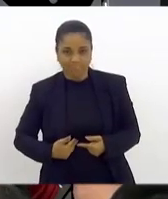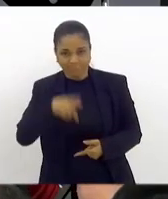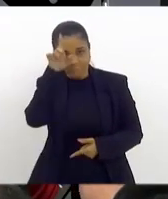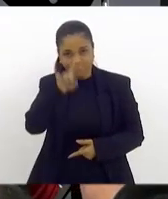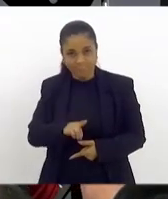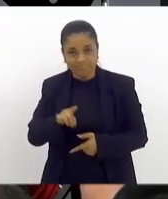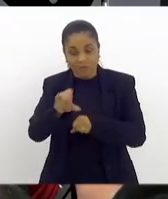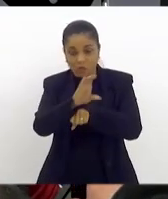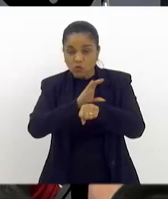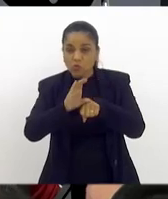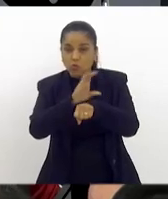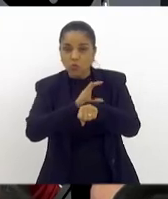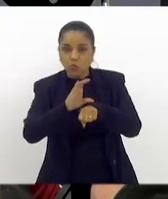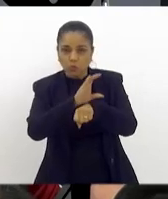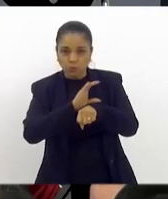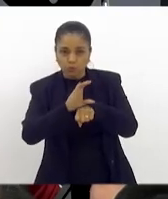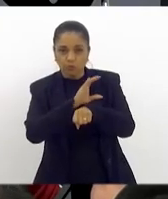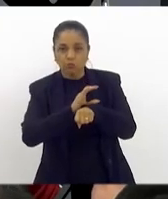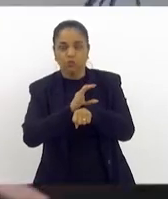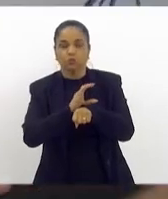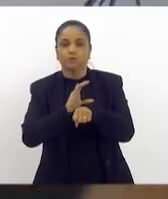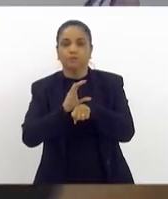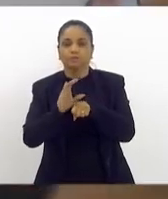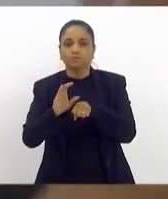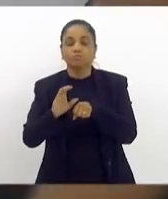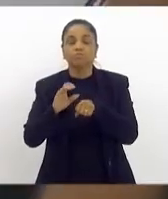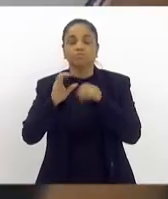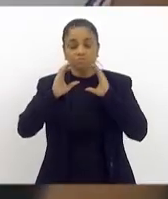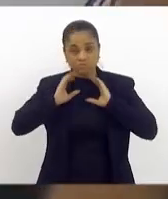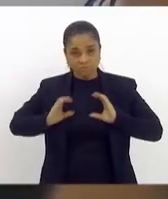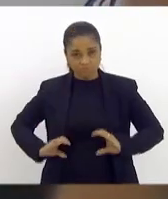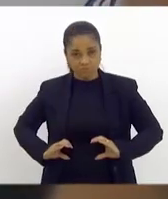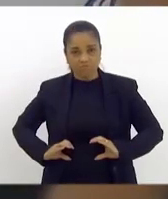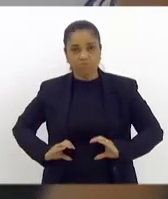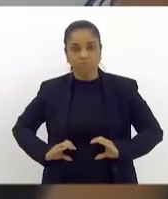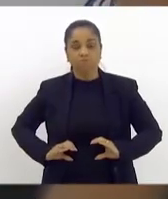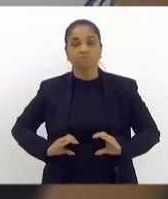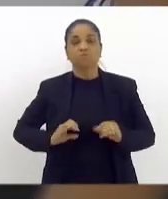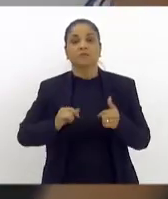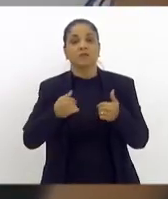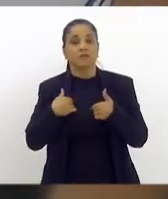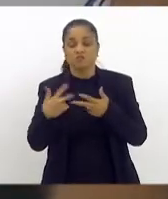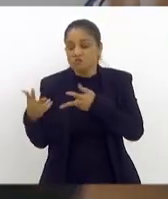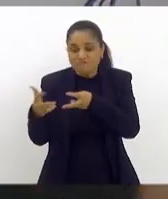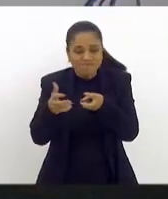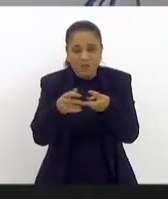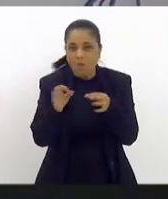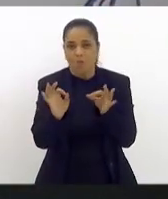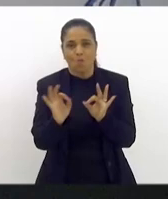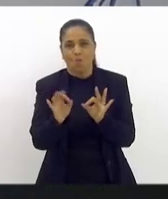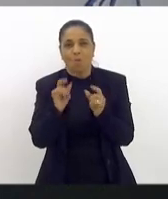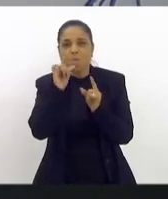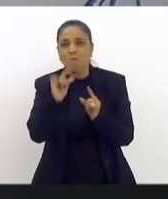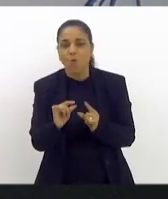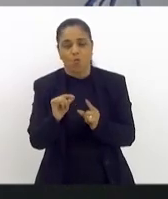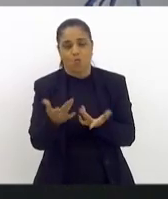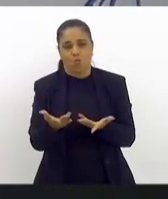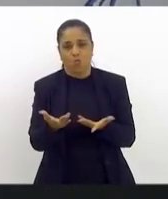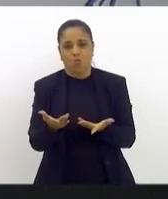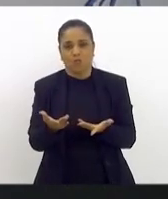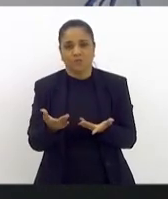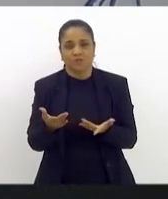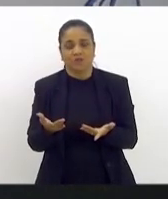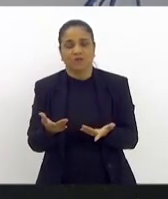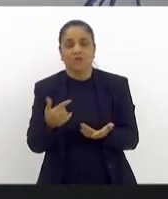Constituição garantidora, a Constituição cidadã, e a gente não vê muito isso. e agora eu tenho certeza